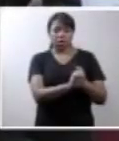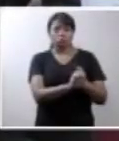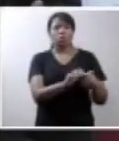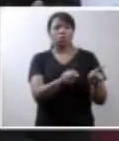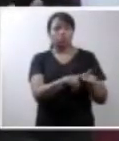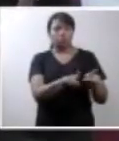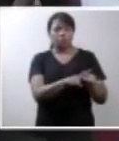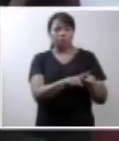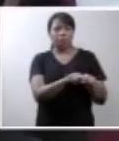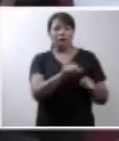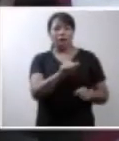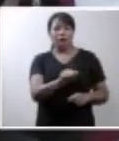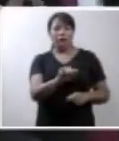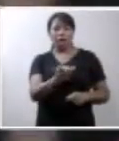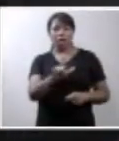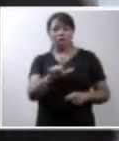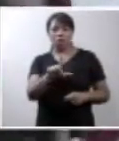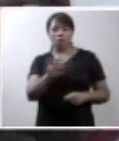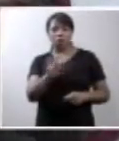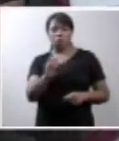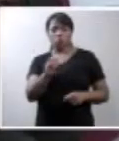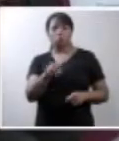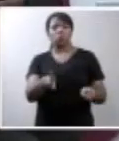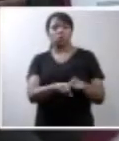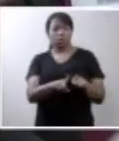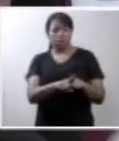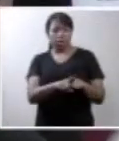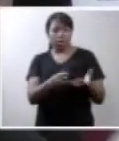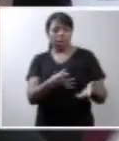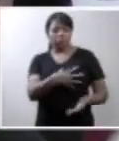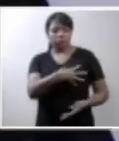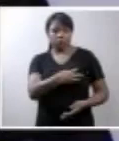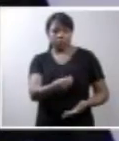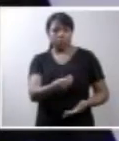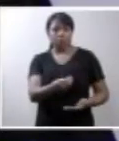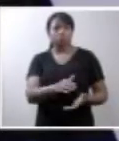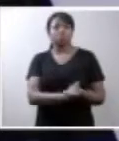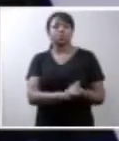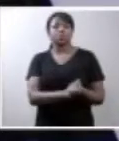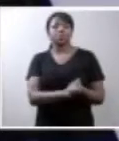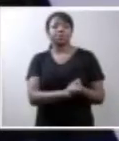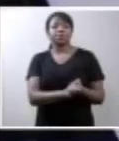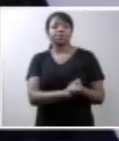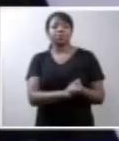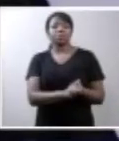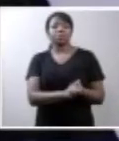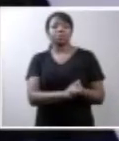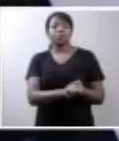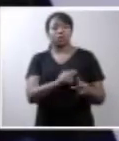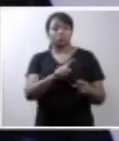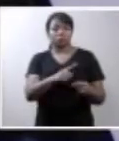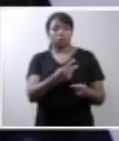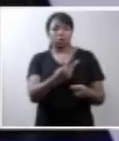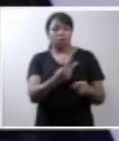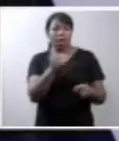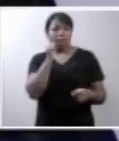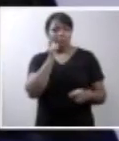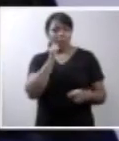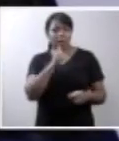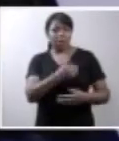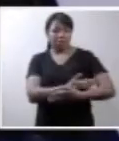Maranhão de Almeida, os filhos, Nicole, a Micheline, de três meses,